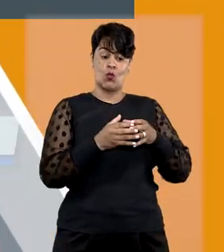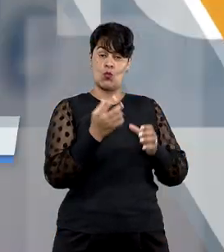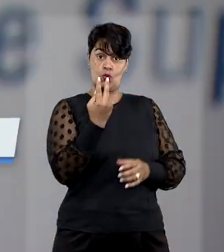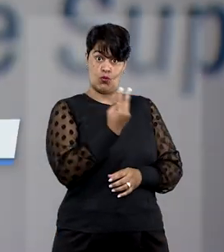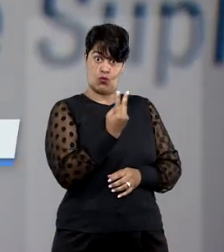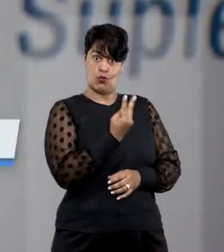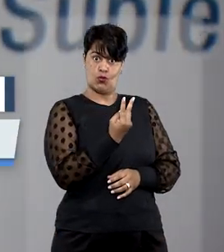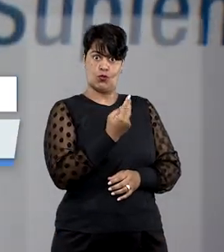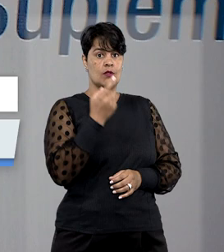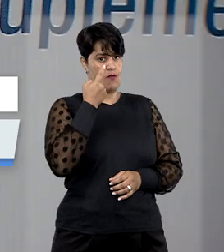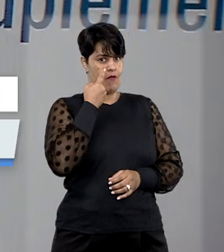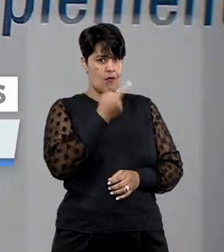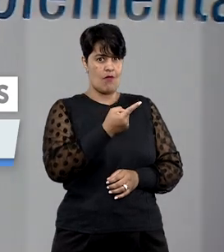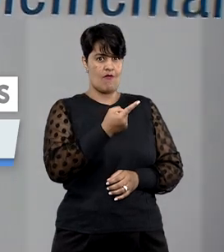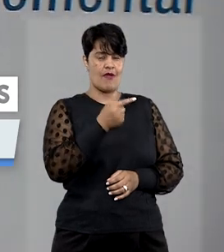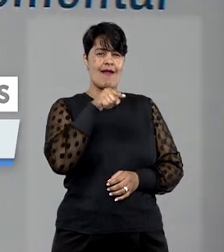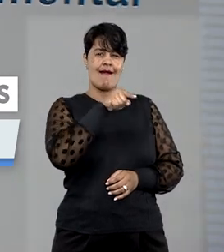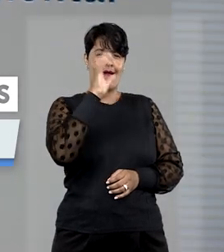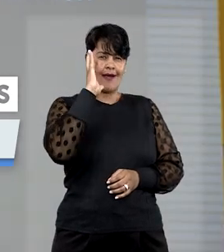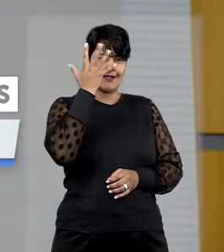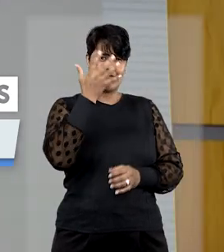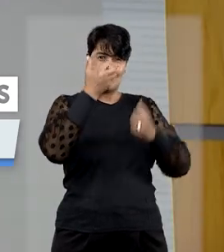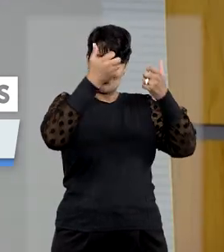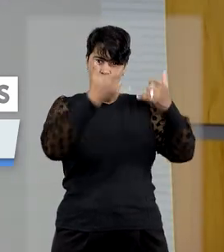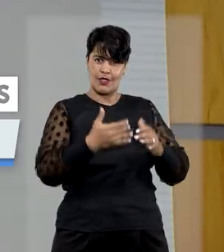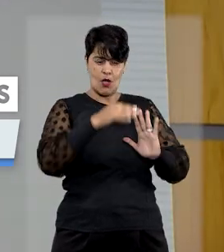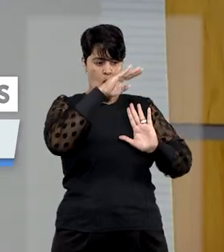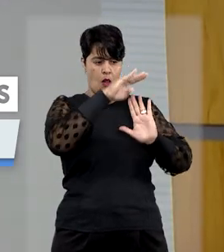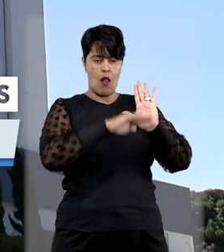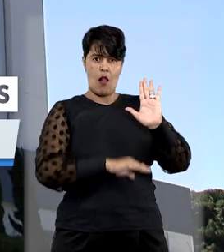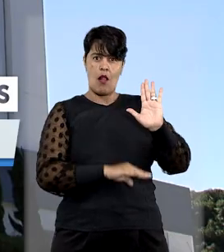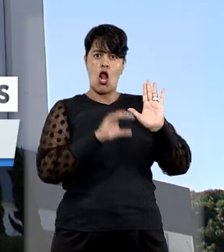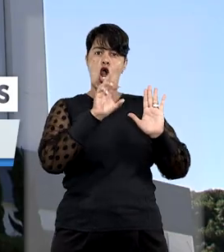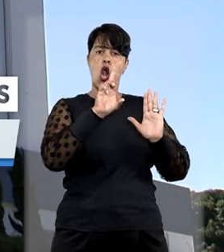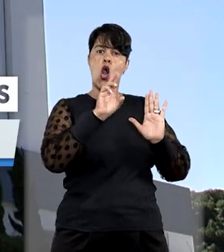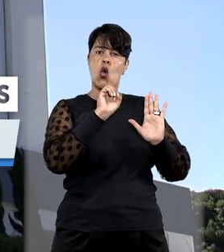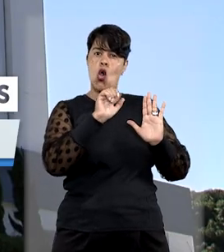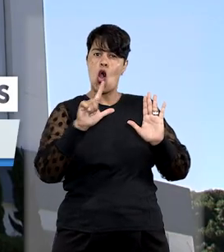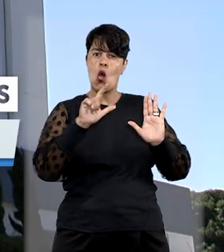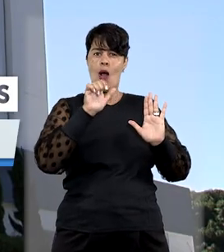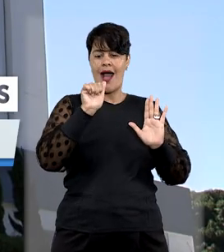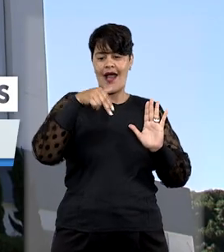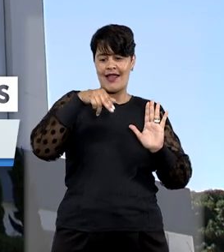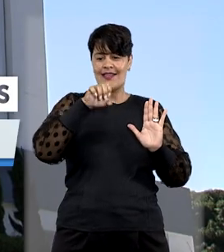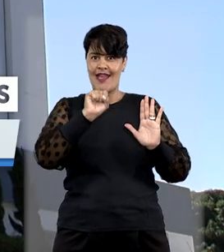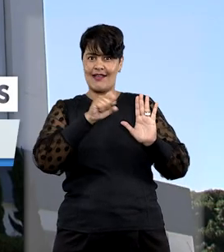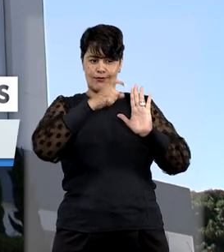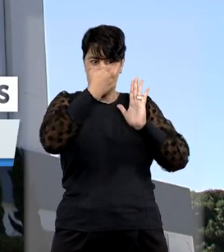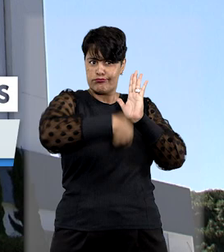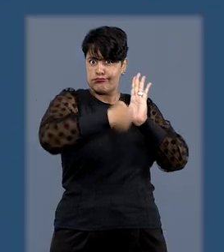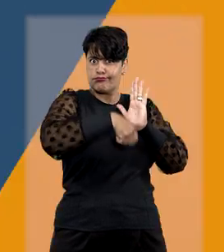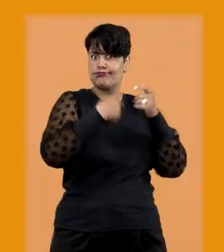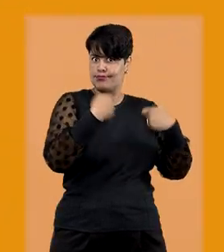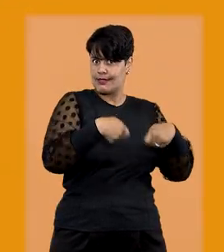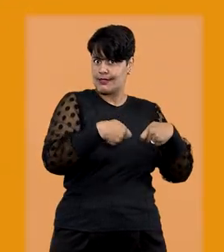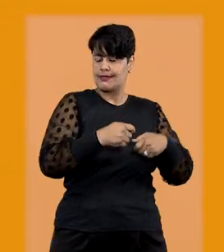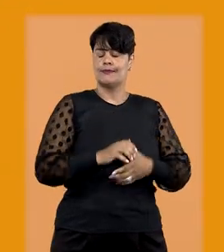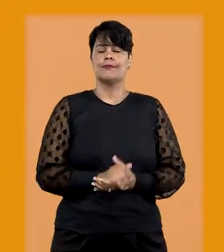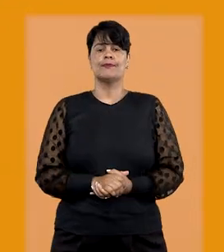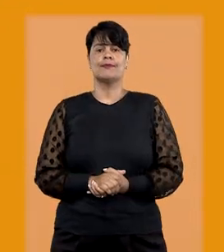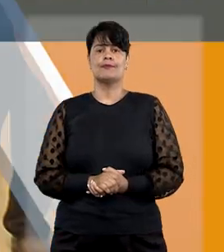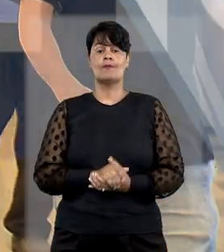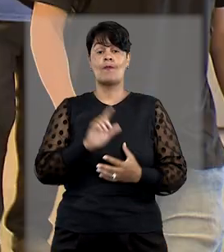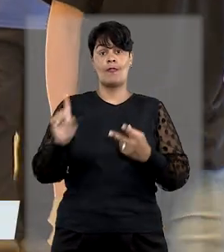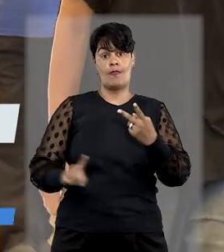segunda sessão, vamos rever a decisão que definiu o rol da ANS como sendo taxativo, mas com exceções.